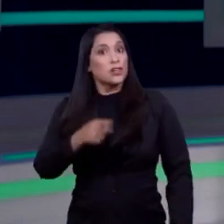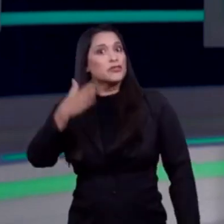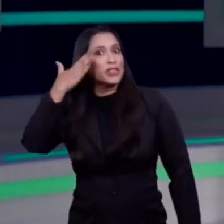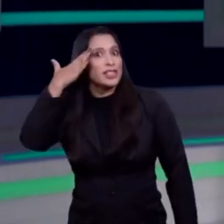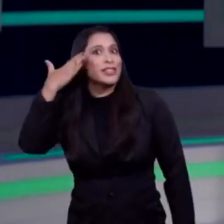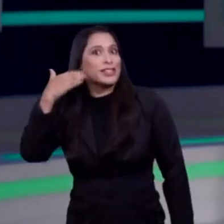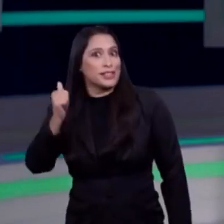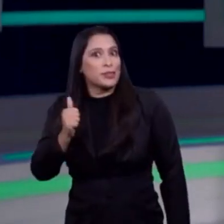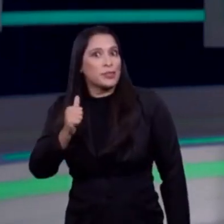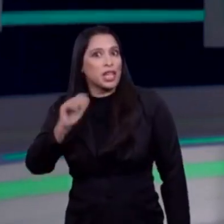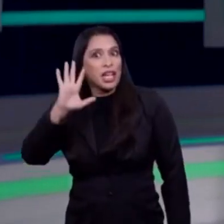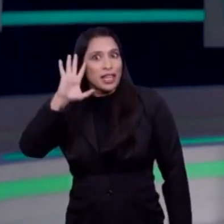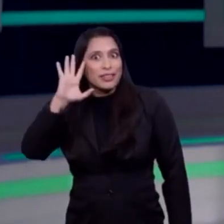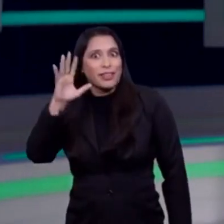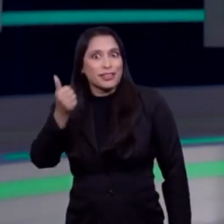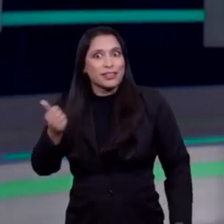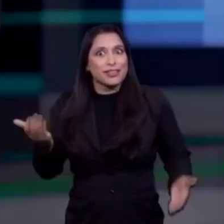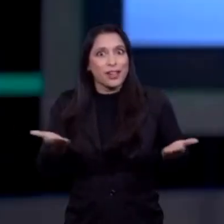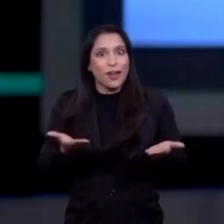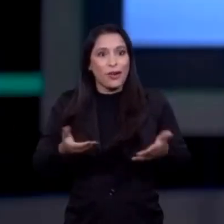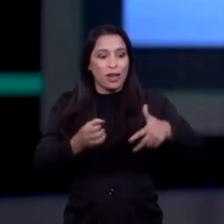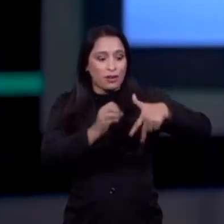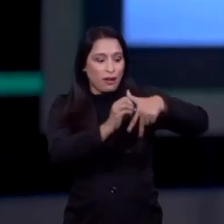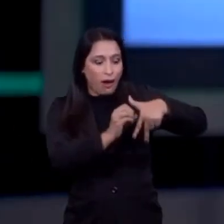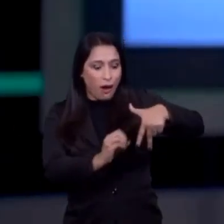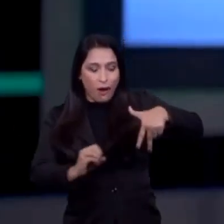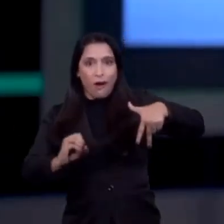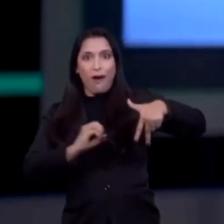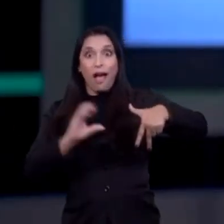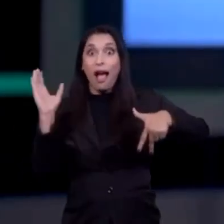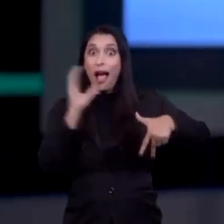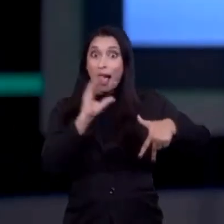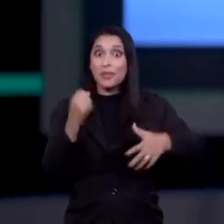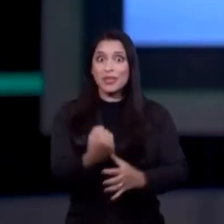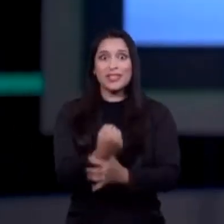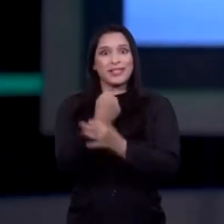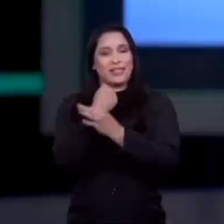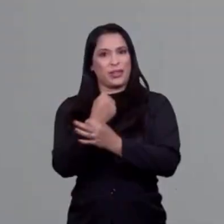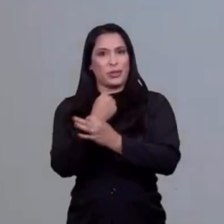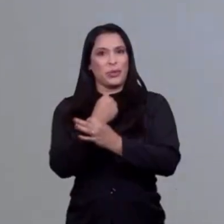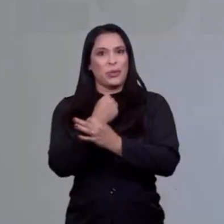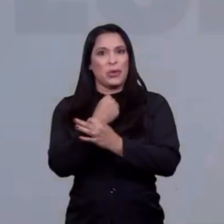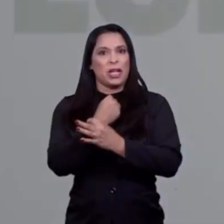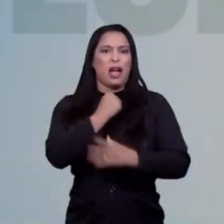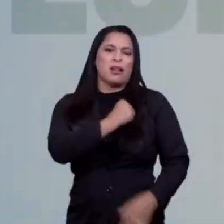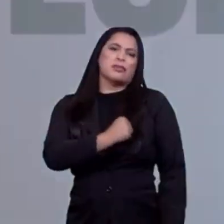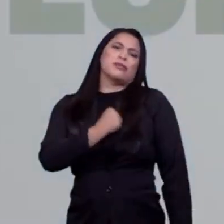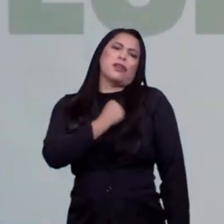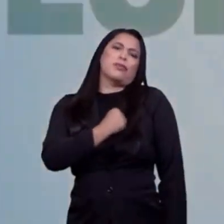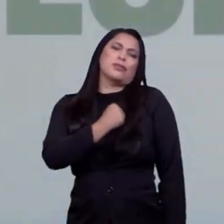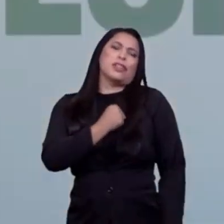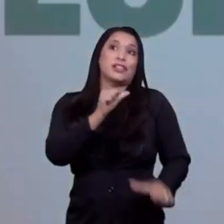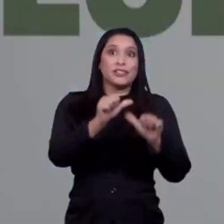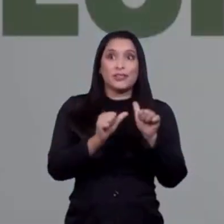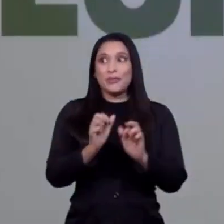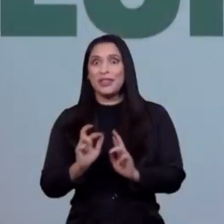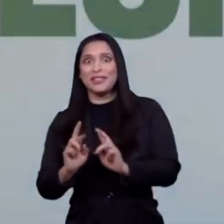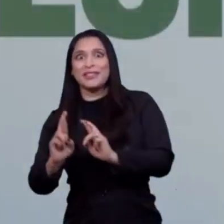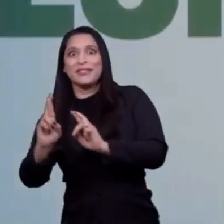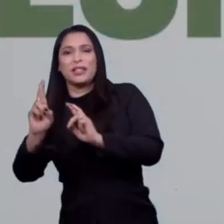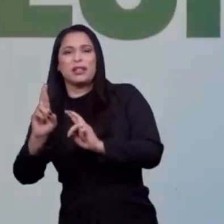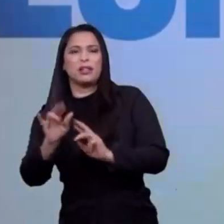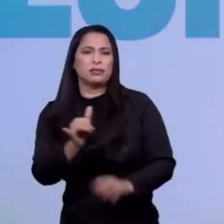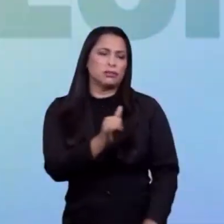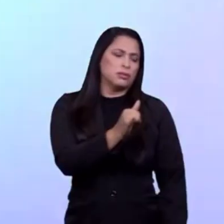Você sabia que pode decidir agora ser um doador de órgãos de forma rápida e segura e transformar a saudade